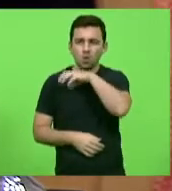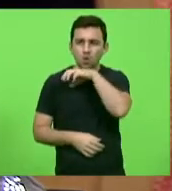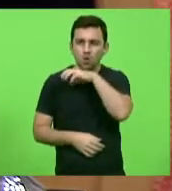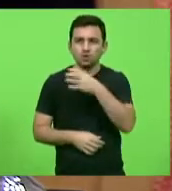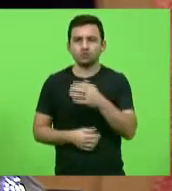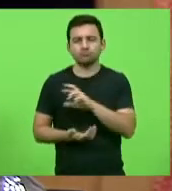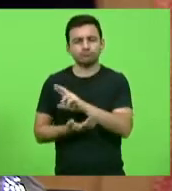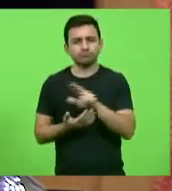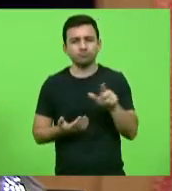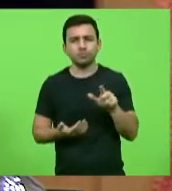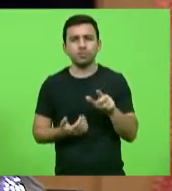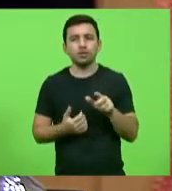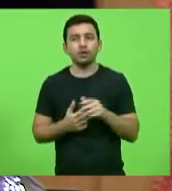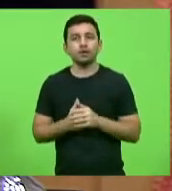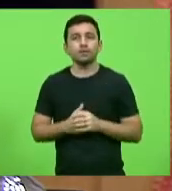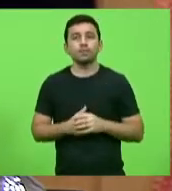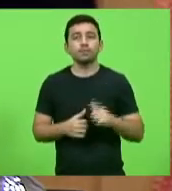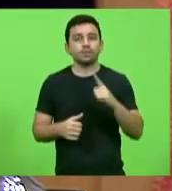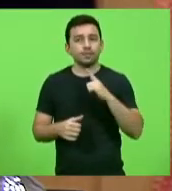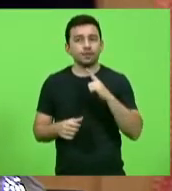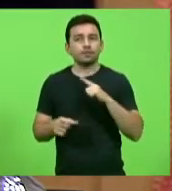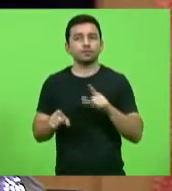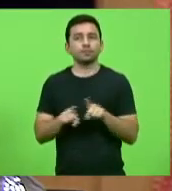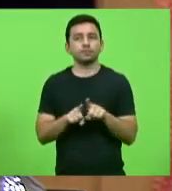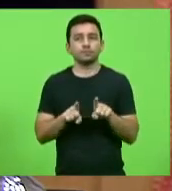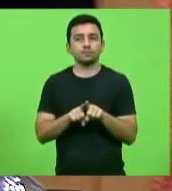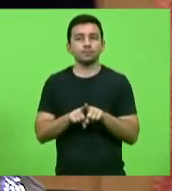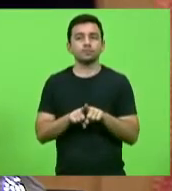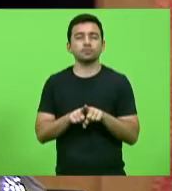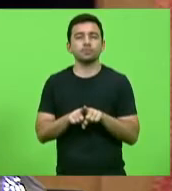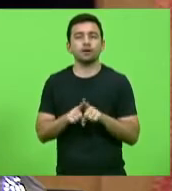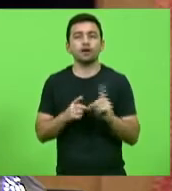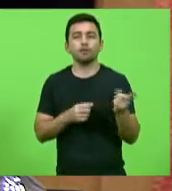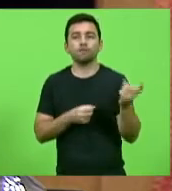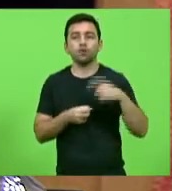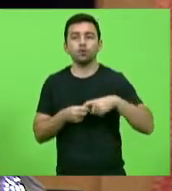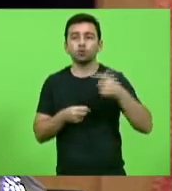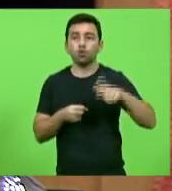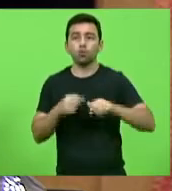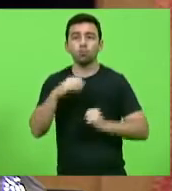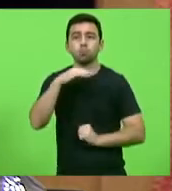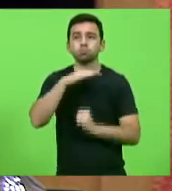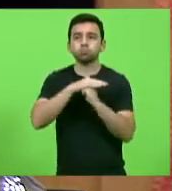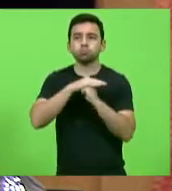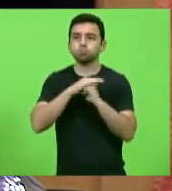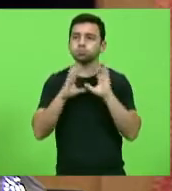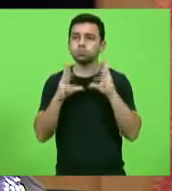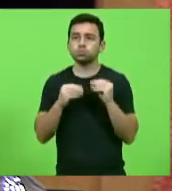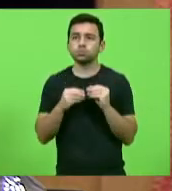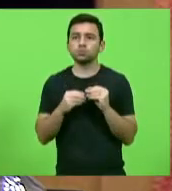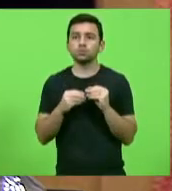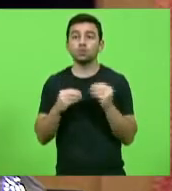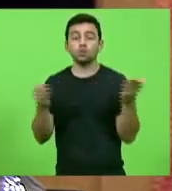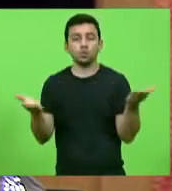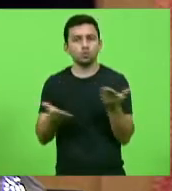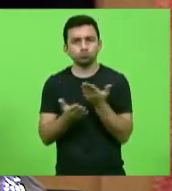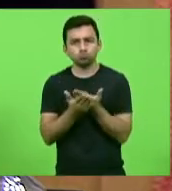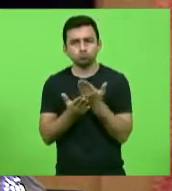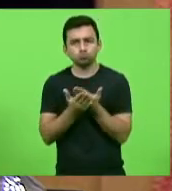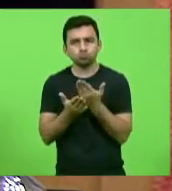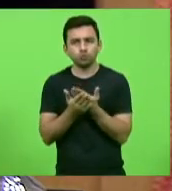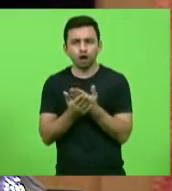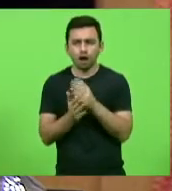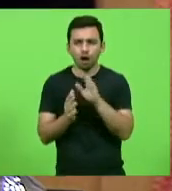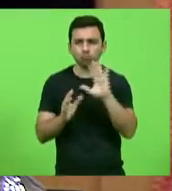região, tivemos também agora a volta da lotação total. E hoje, estudando os